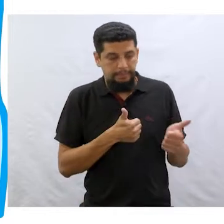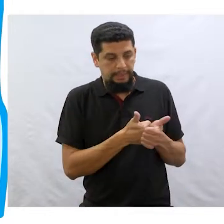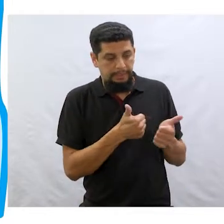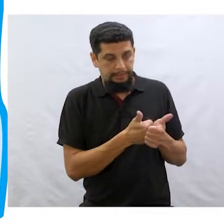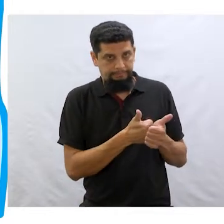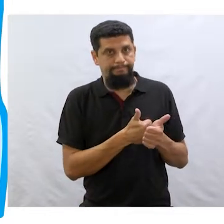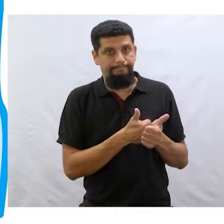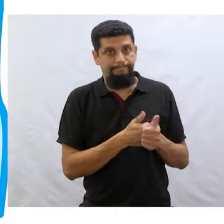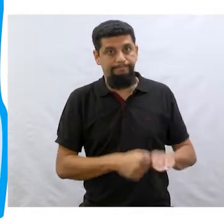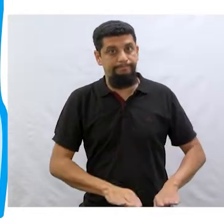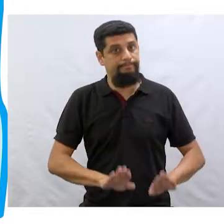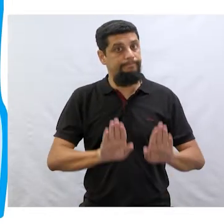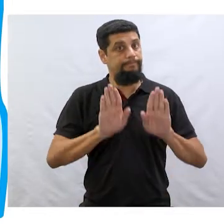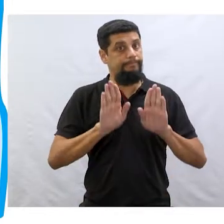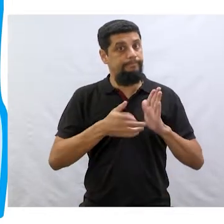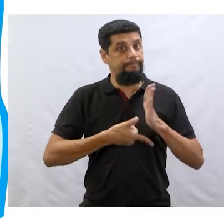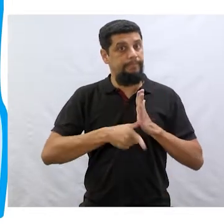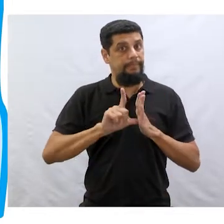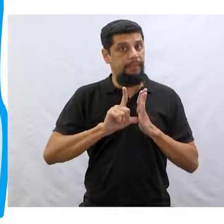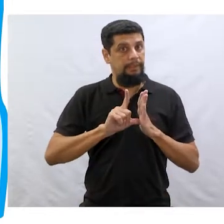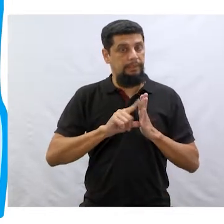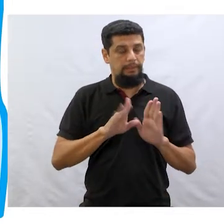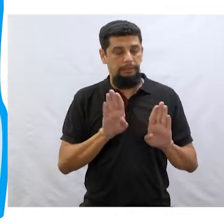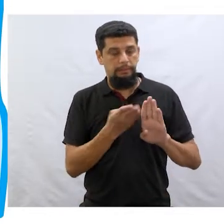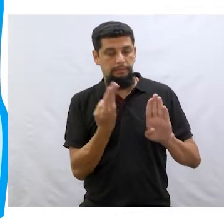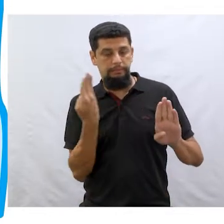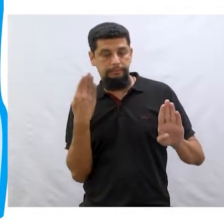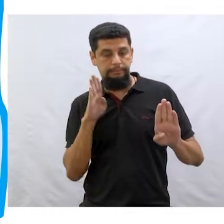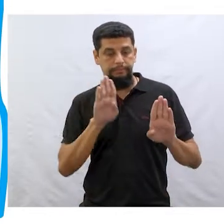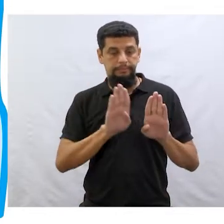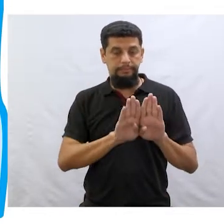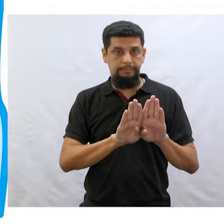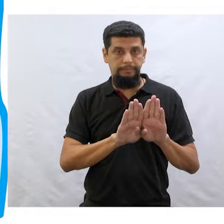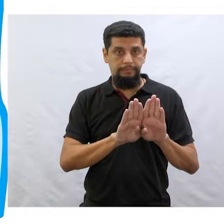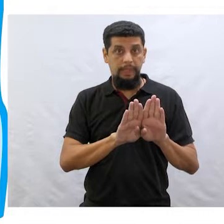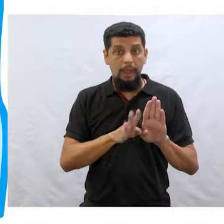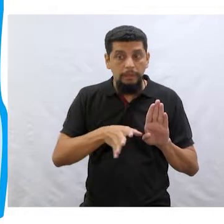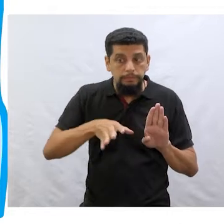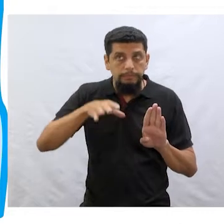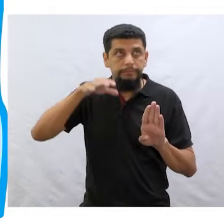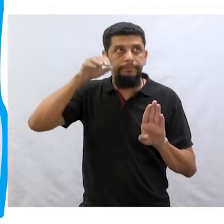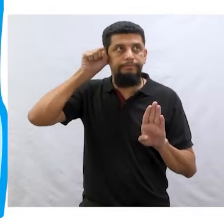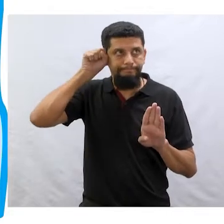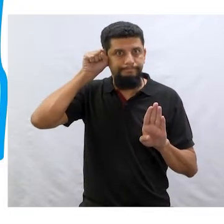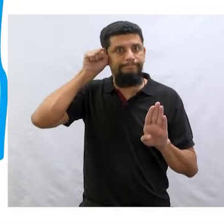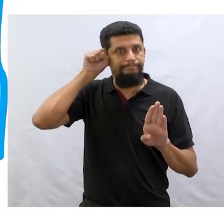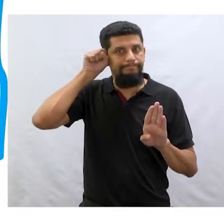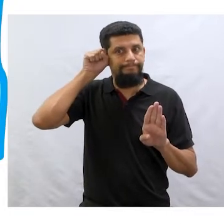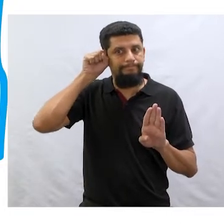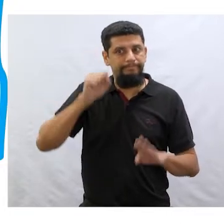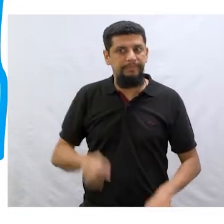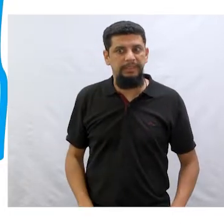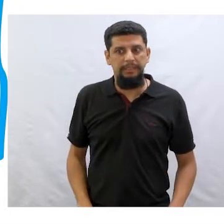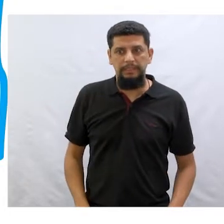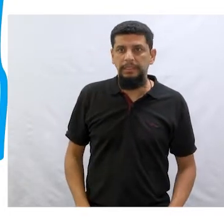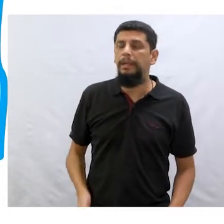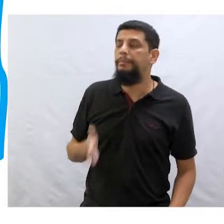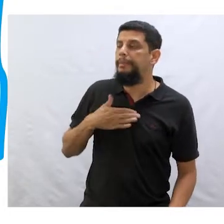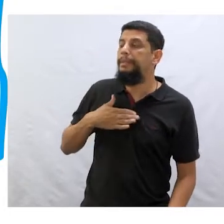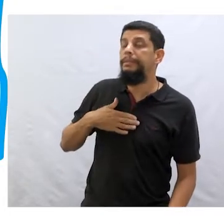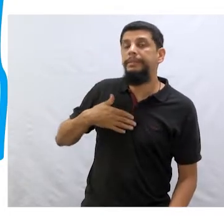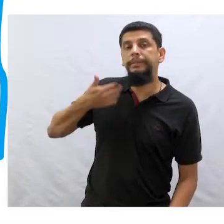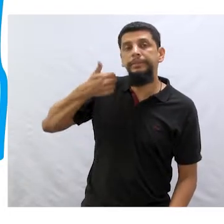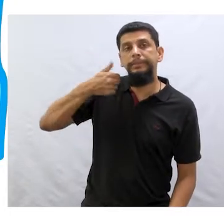Mas, antes de encostar a porta, ouvia. E a minha